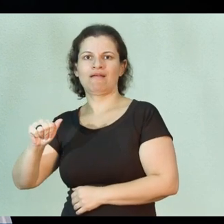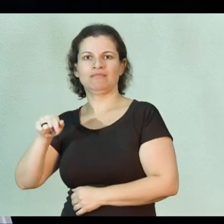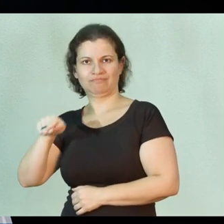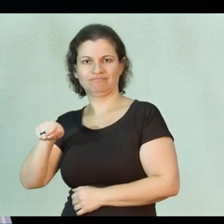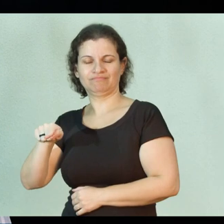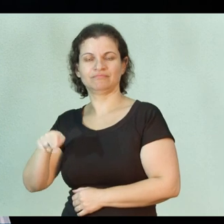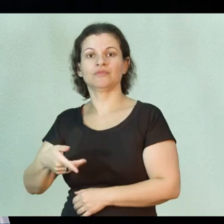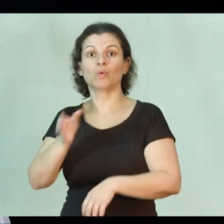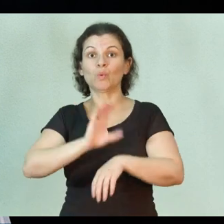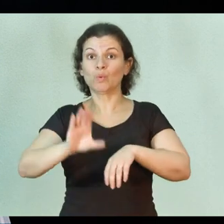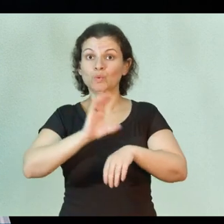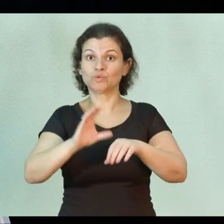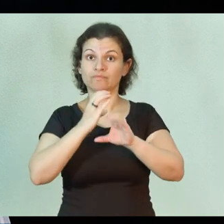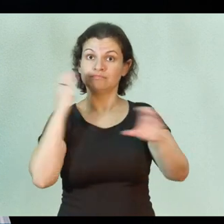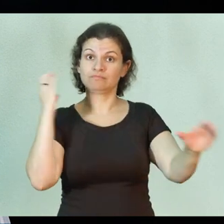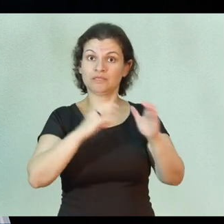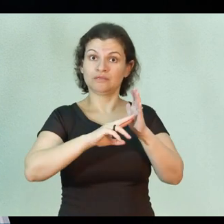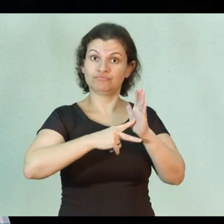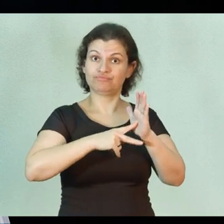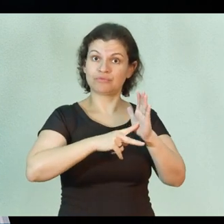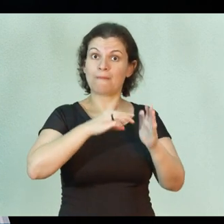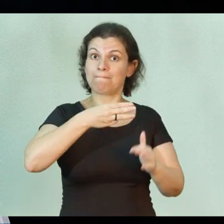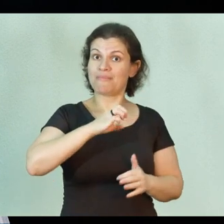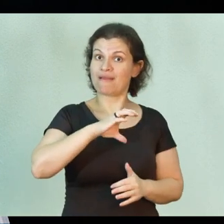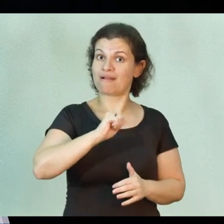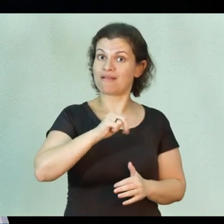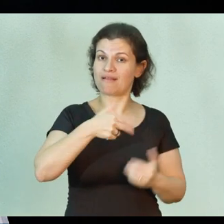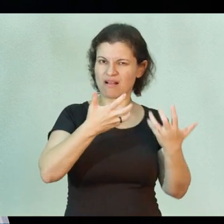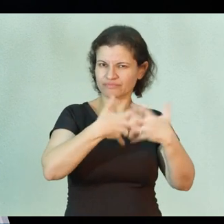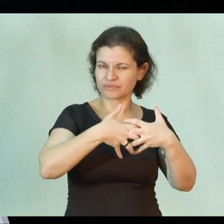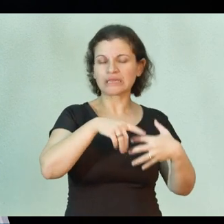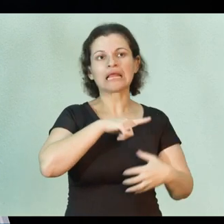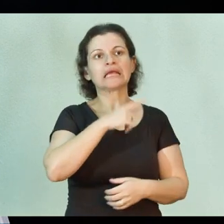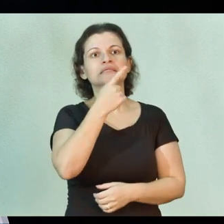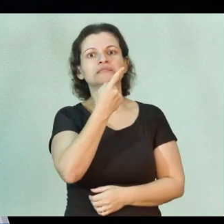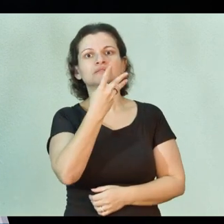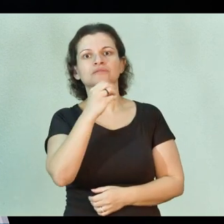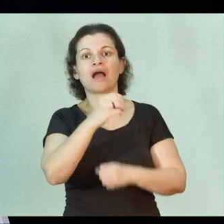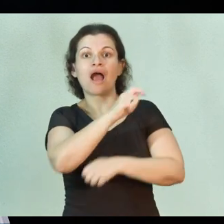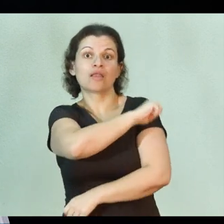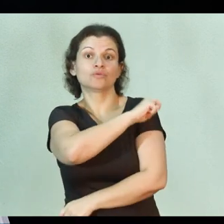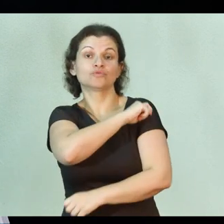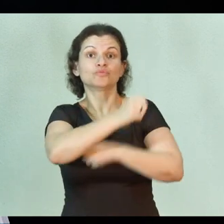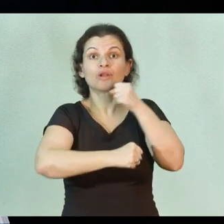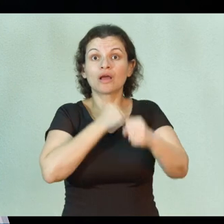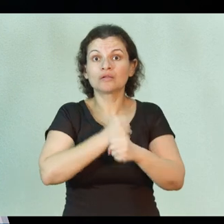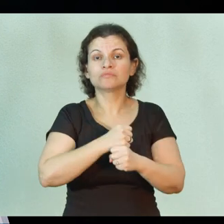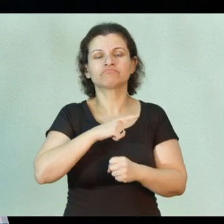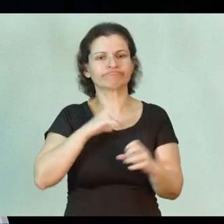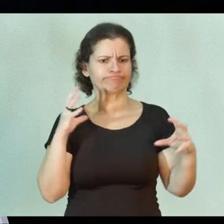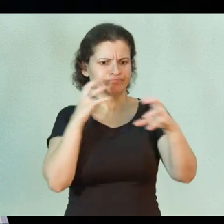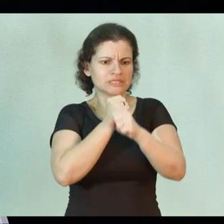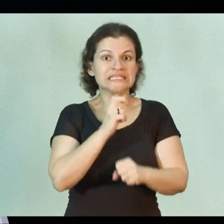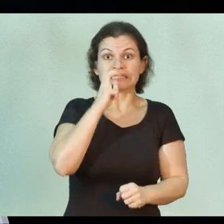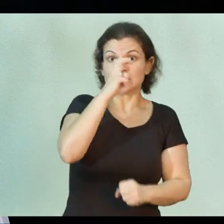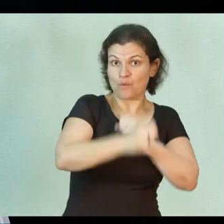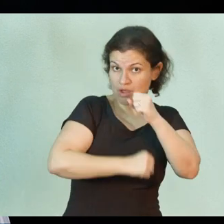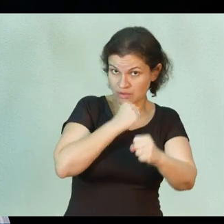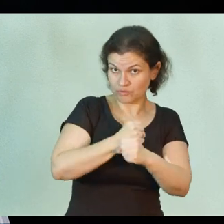O curso de Engenharia Mecânica recebe 140 alunos por ano, é um curso de 5 anos